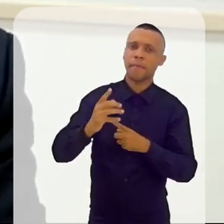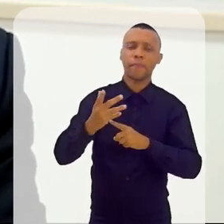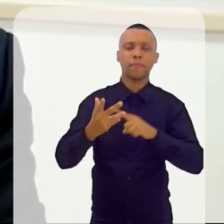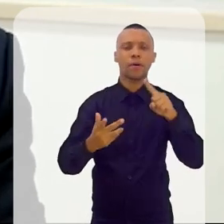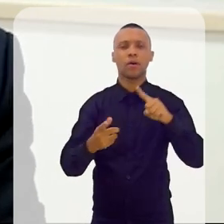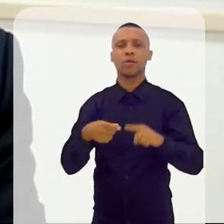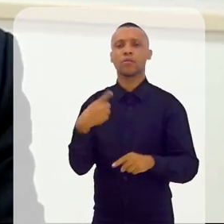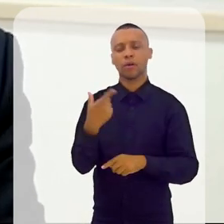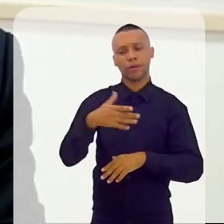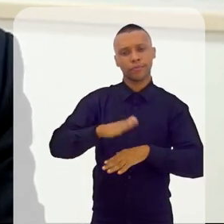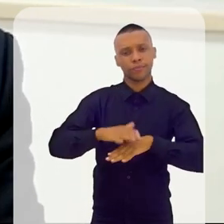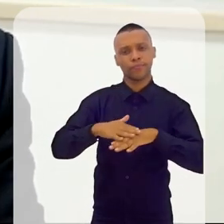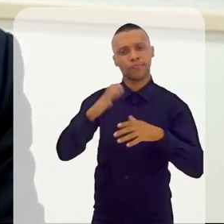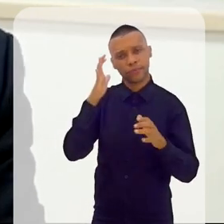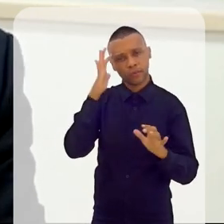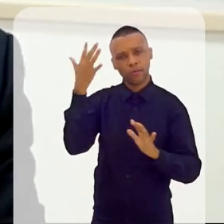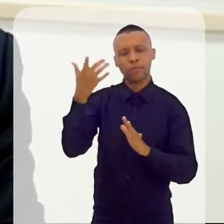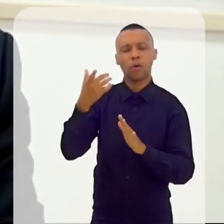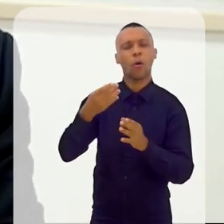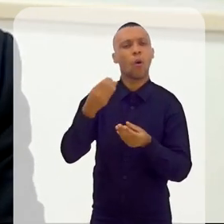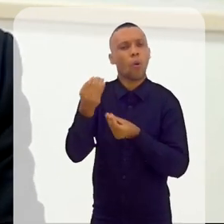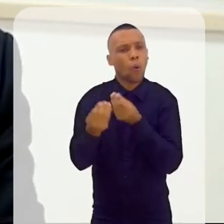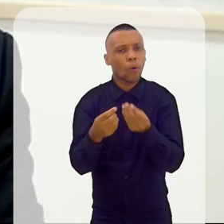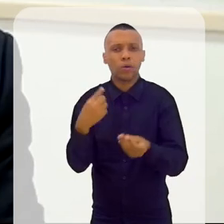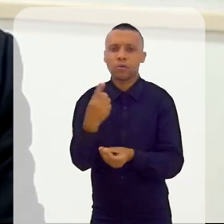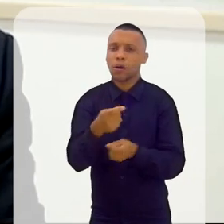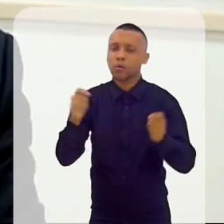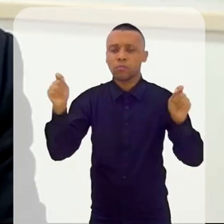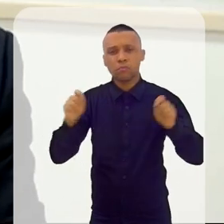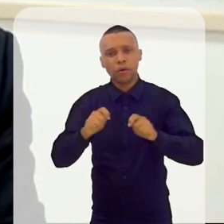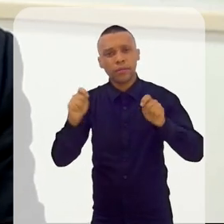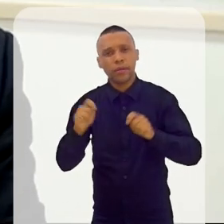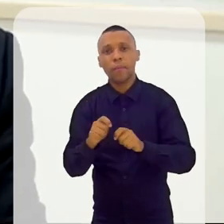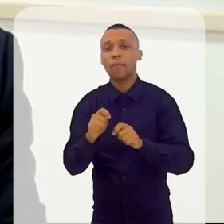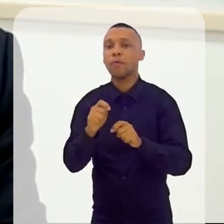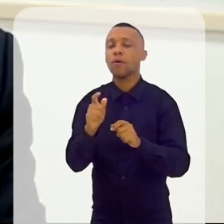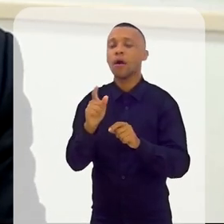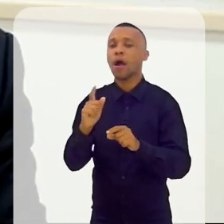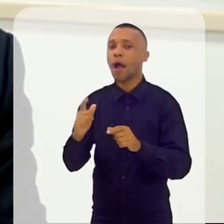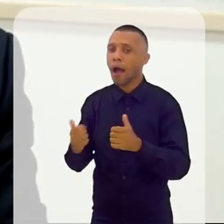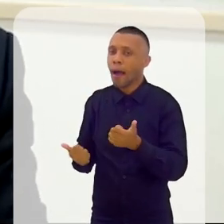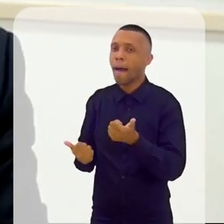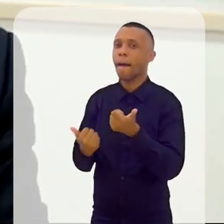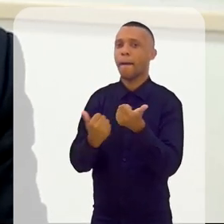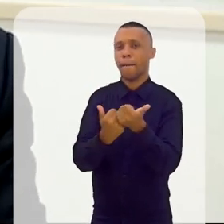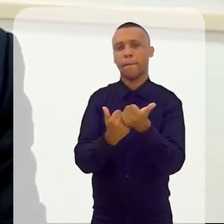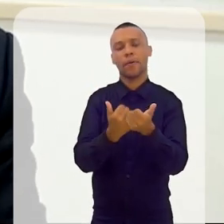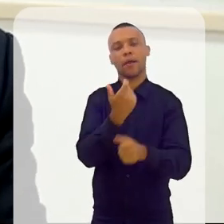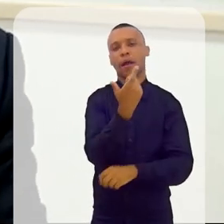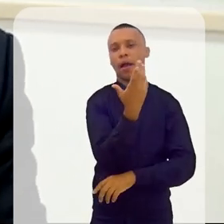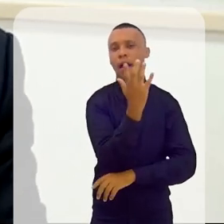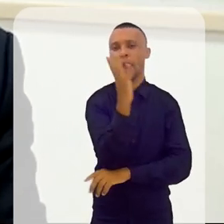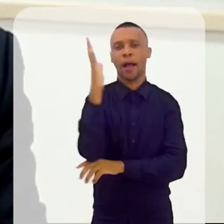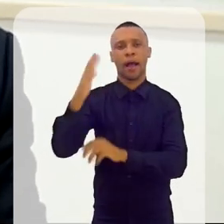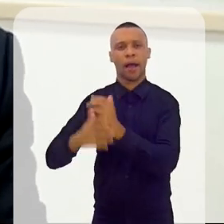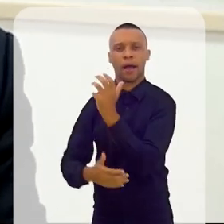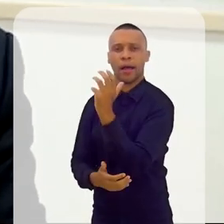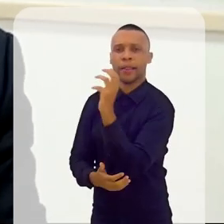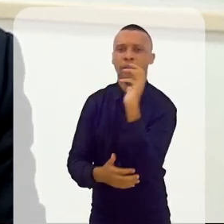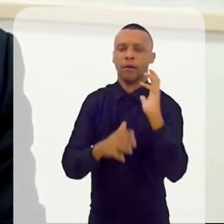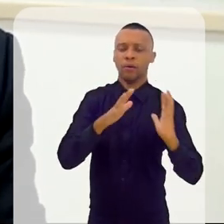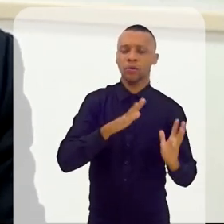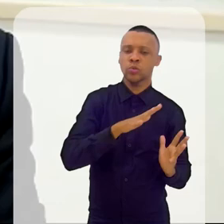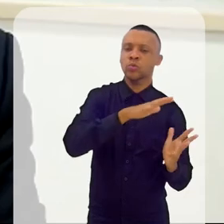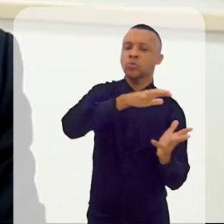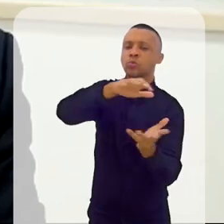verificar de que forma nós podemos contemplar a natureza, o